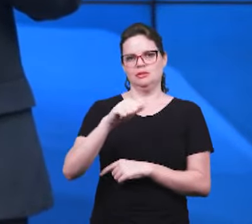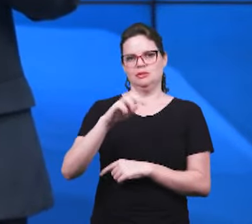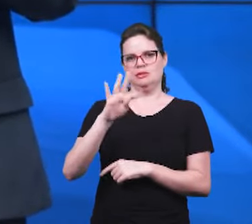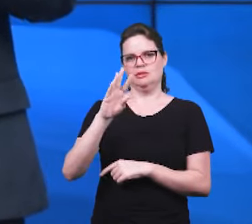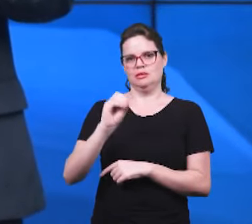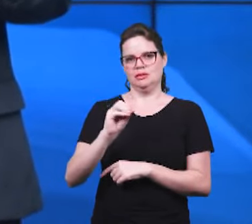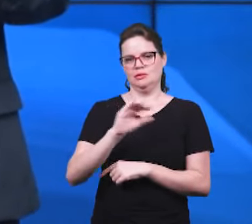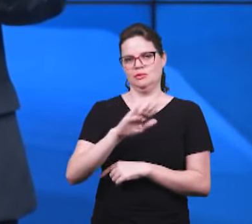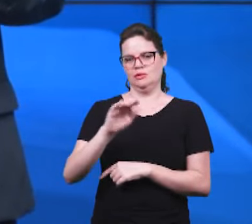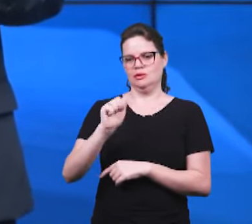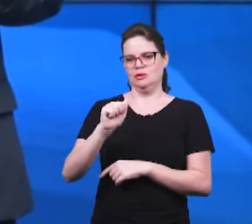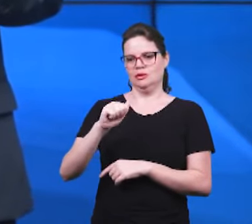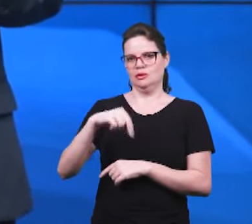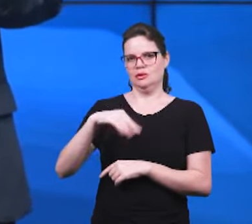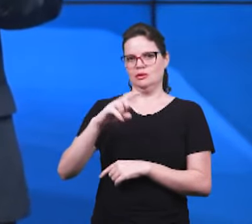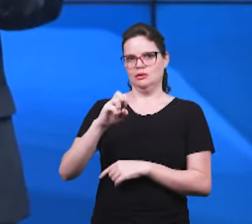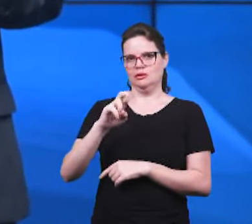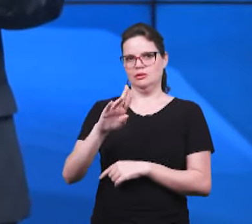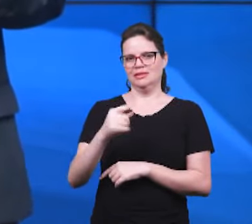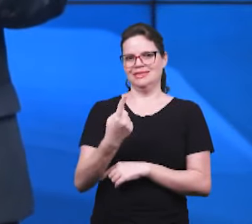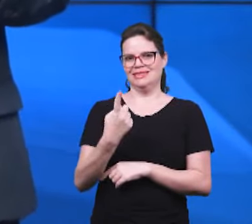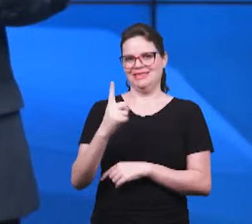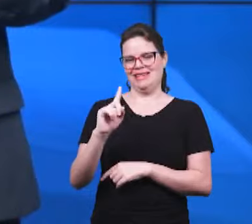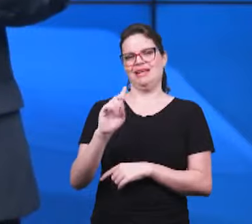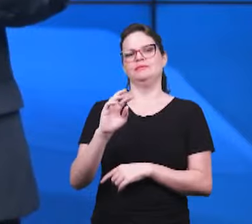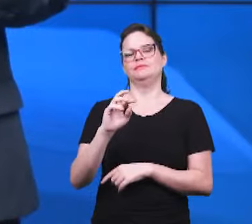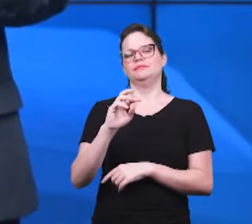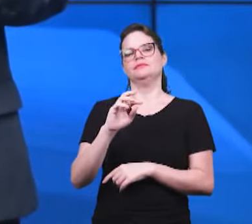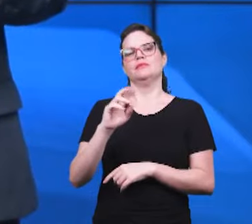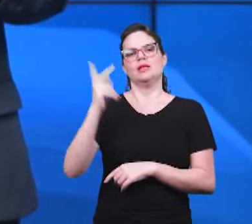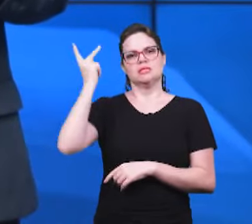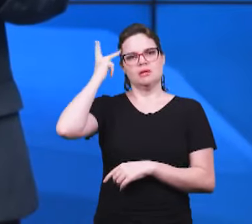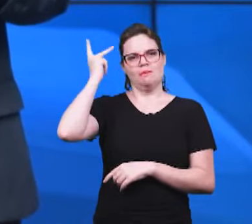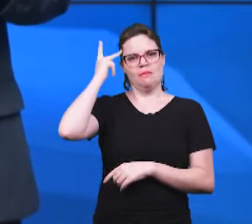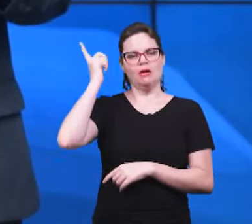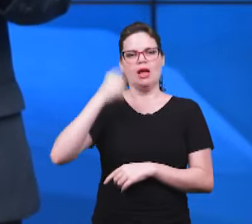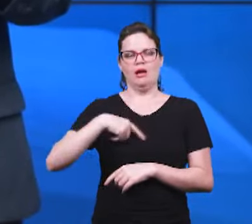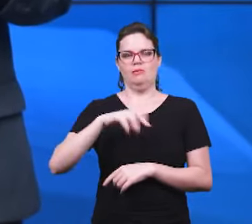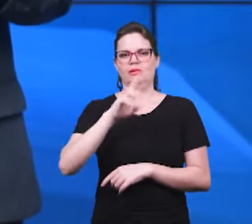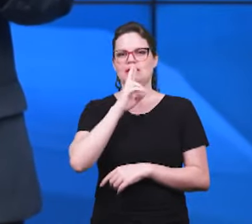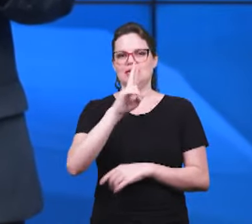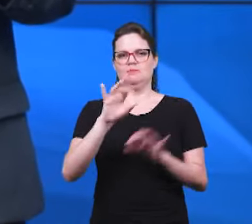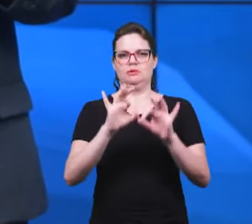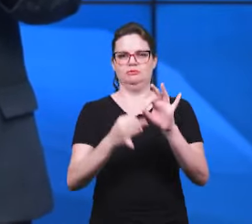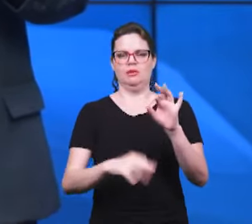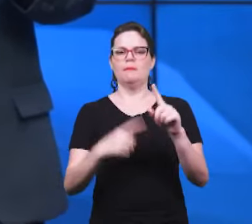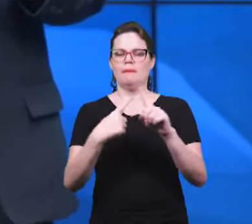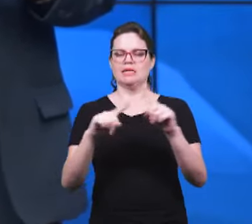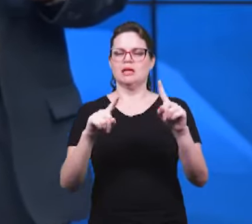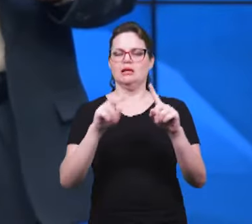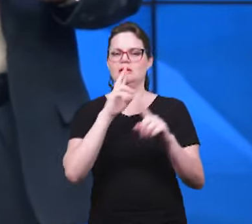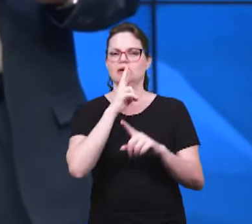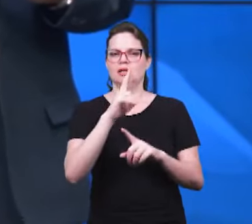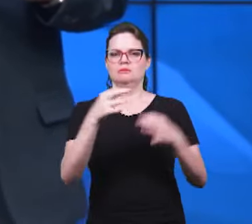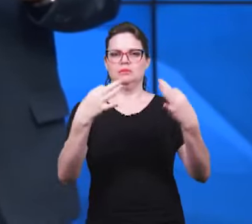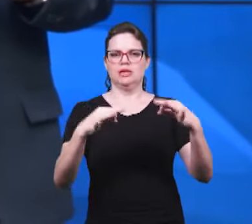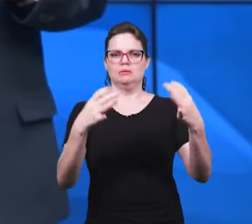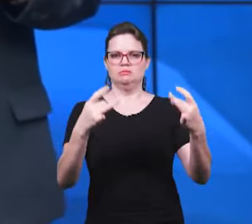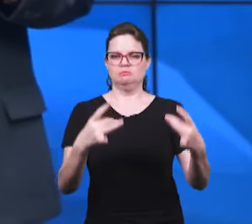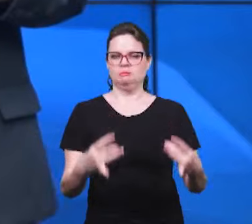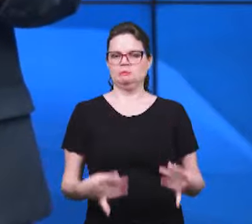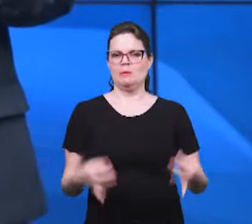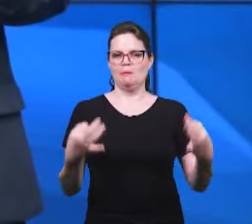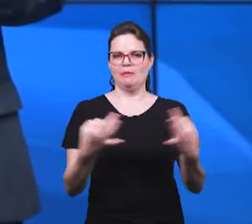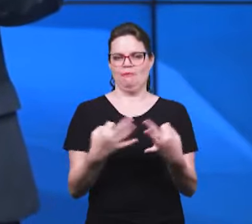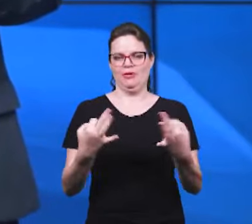estado de São Paulo. É uma resposta até um pouco mais longa, mas ela responde perfeitamente ali com todos os detalhes a nossa pergunta.